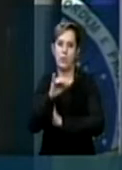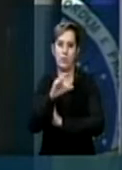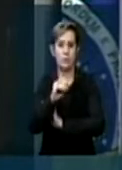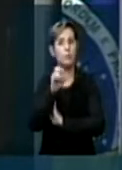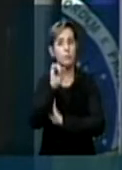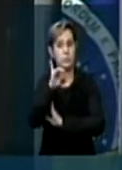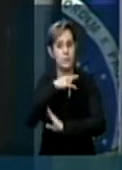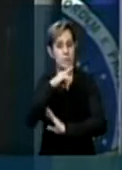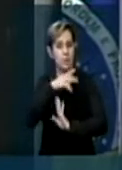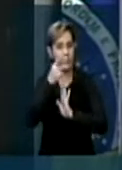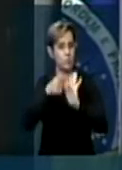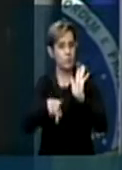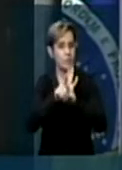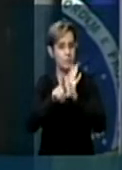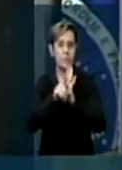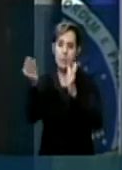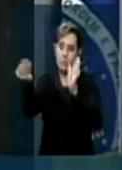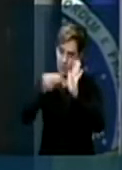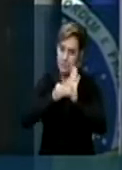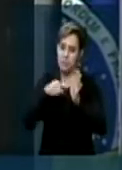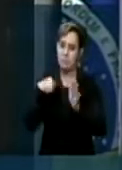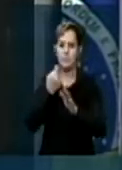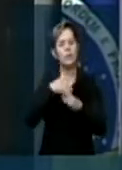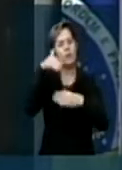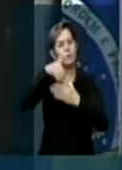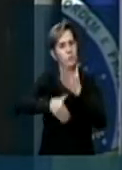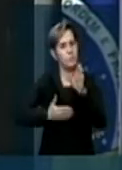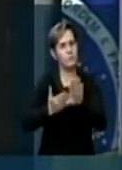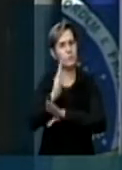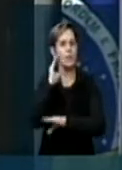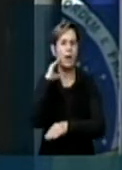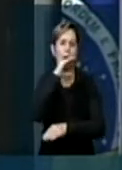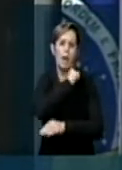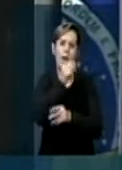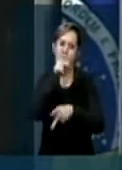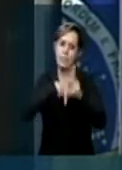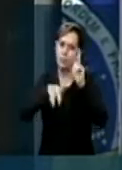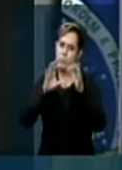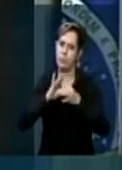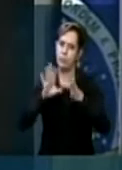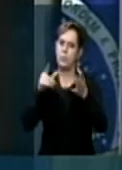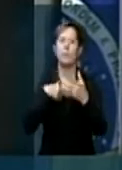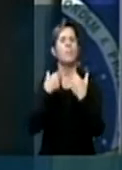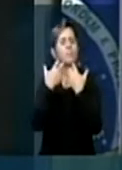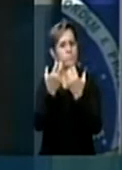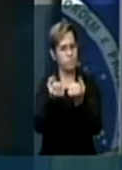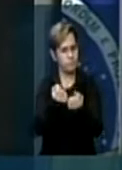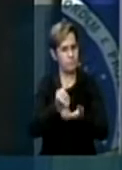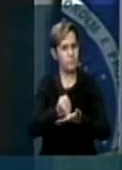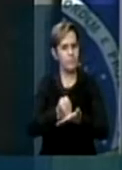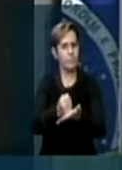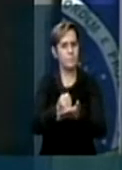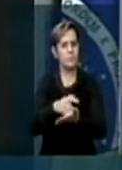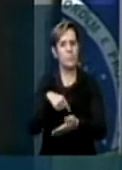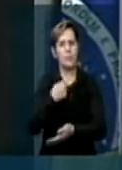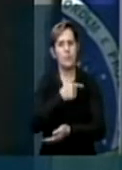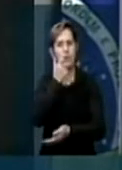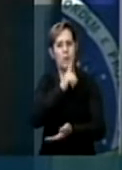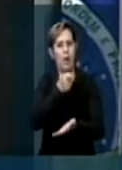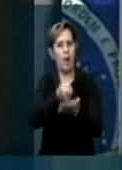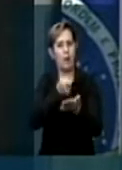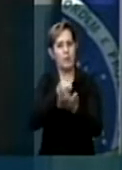que mande o projeto de lei aqui que nós vamos votar de forma pública. Eu sou favorável que nós possamos